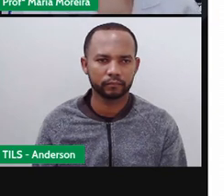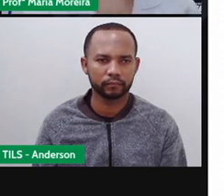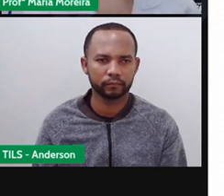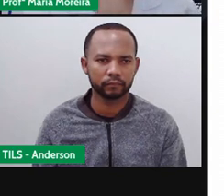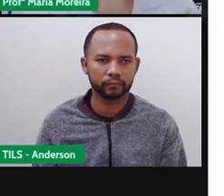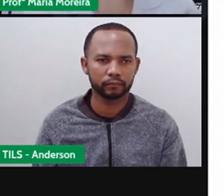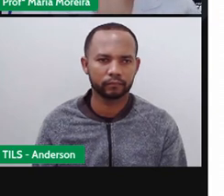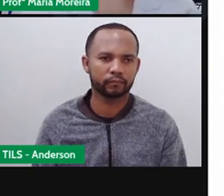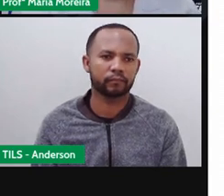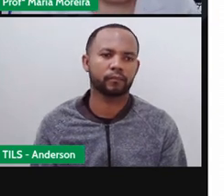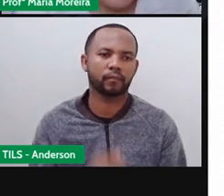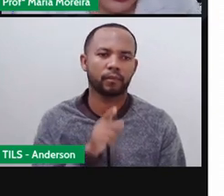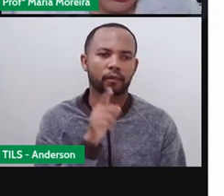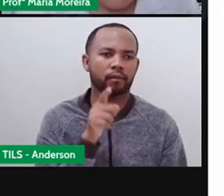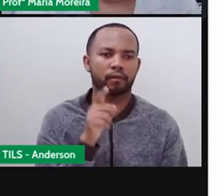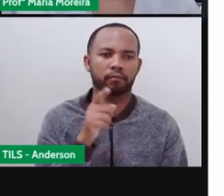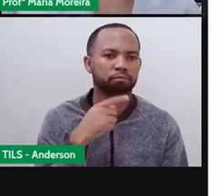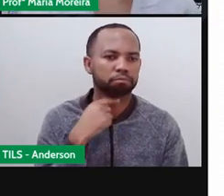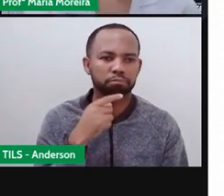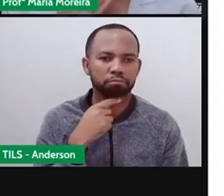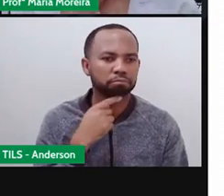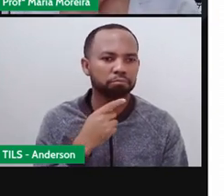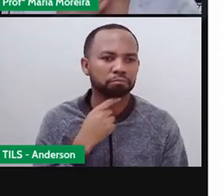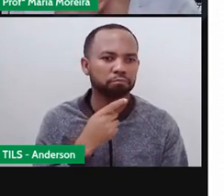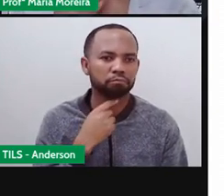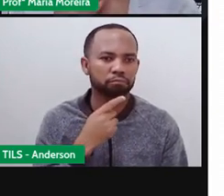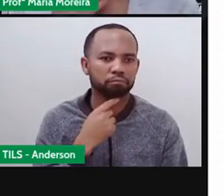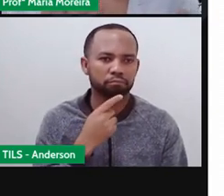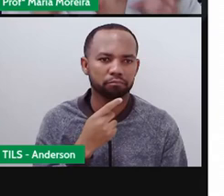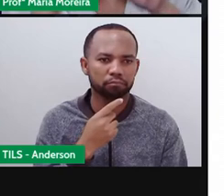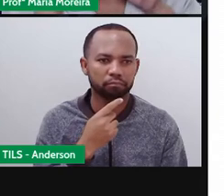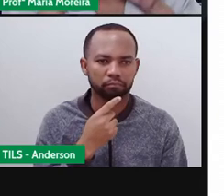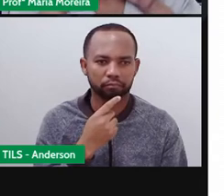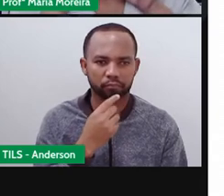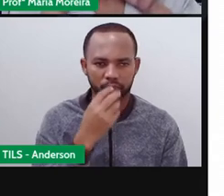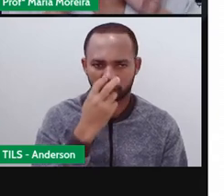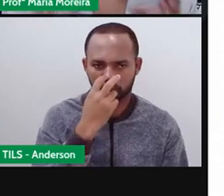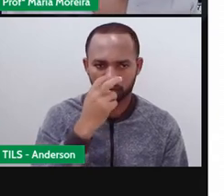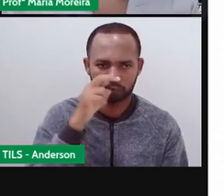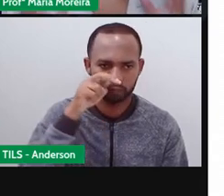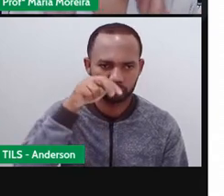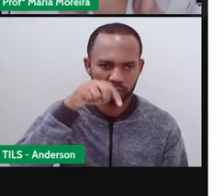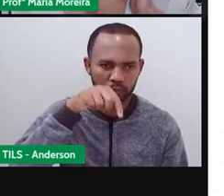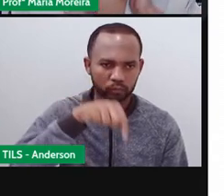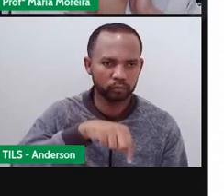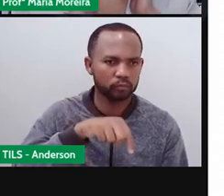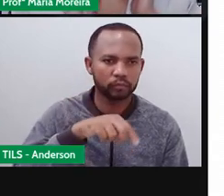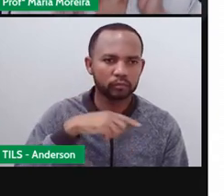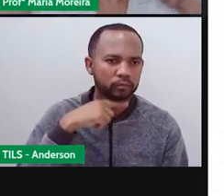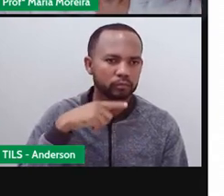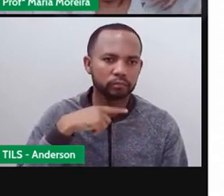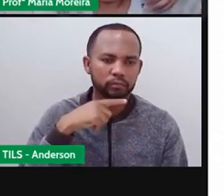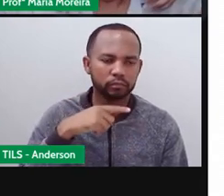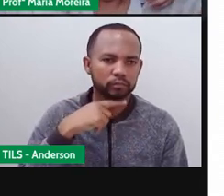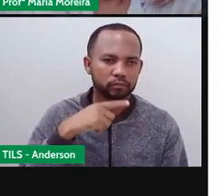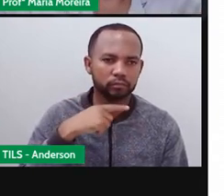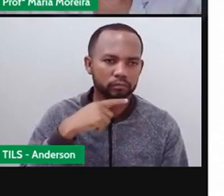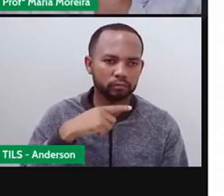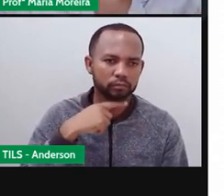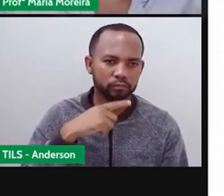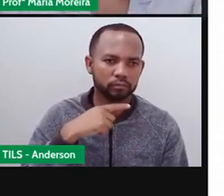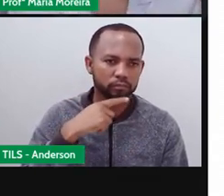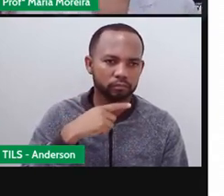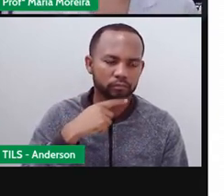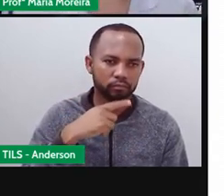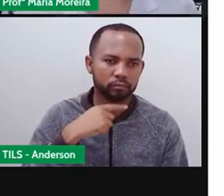A raposa, obviamente, não conseguia colocar o quê? O focinho. Porque o focinho dela é o quê? Gordinho, tipo rostinho assim da Pro. Não conseguia